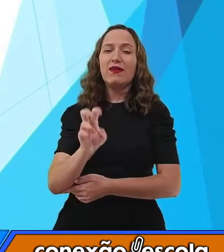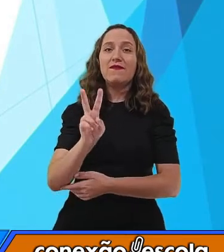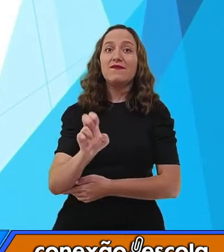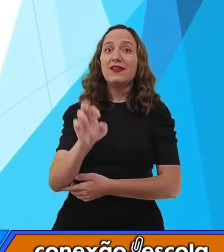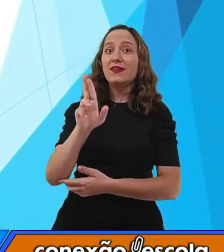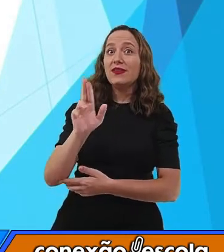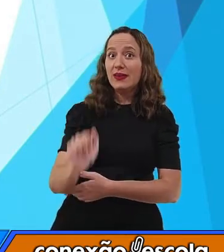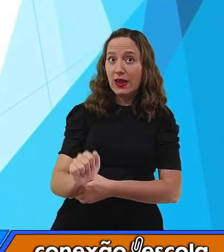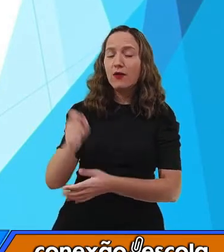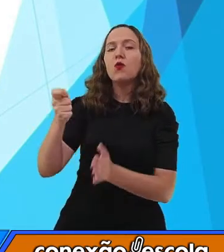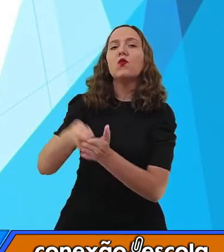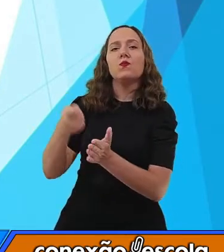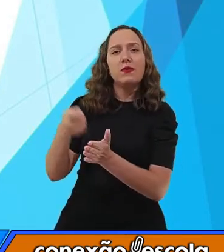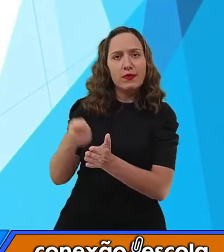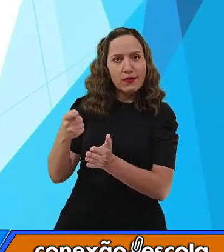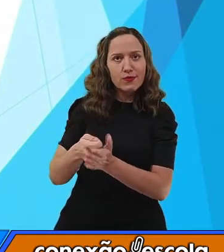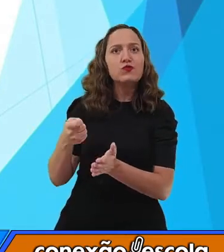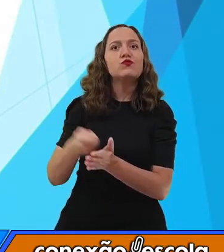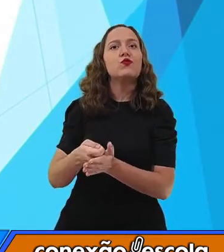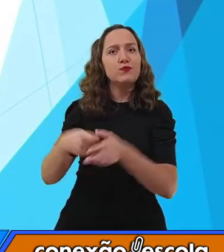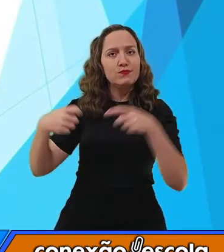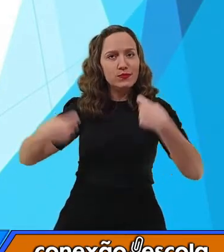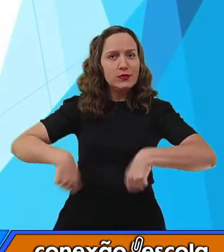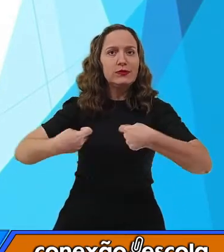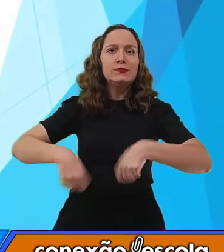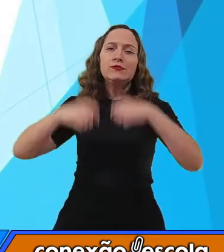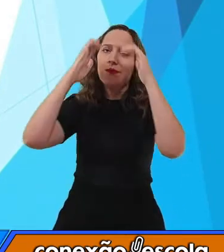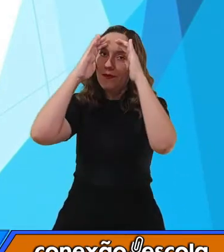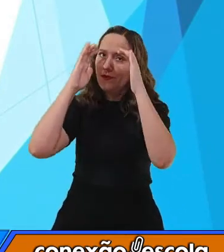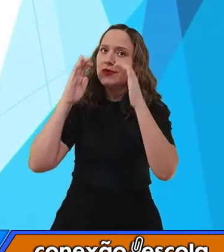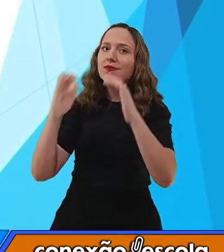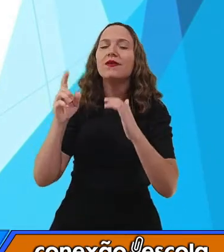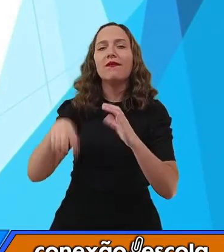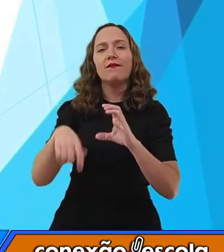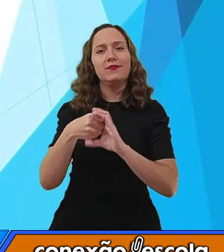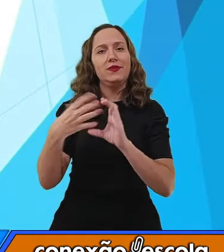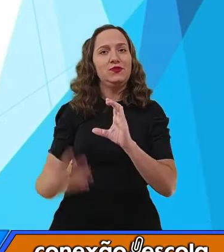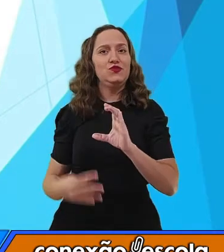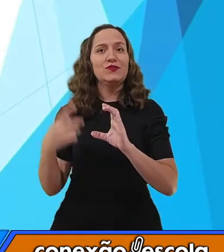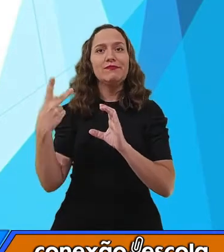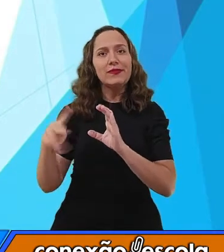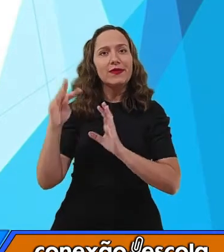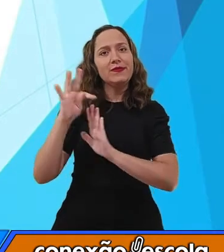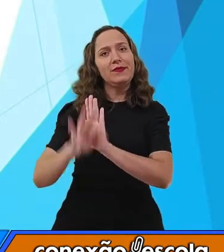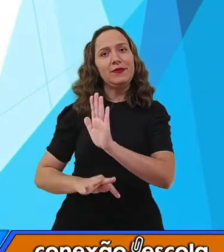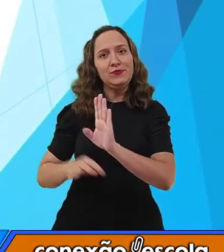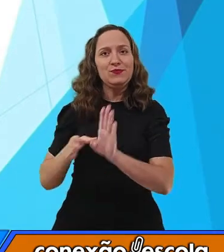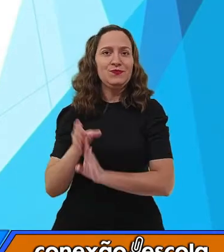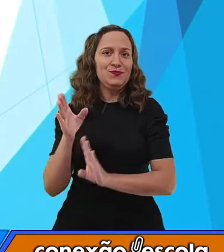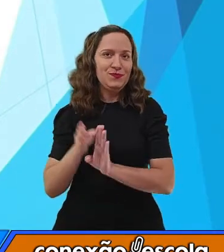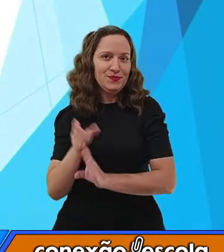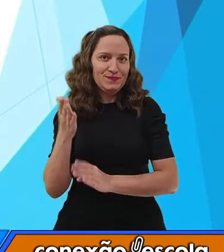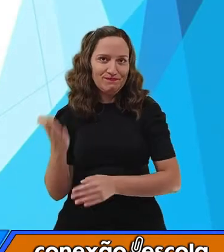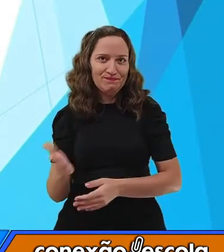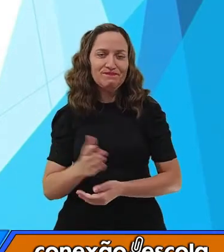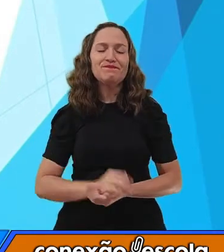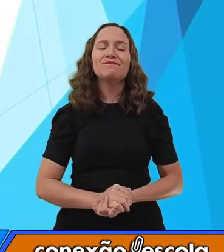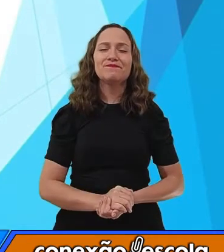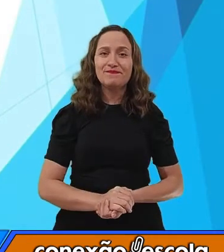verbo para nos falar, né? A característica desse tipo de texto institucional,